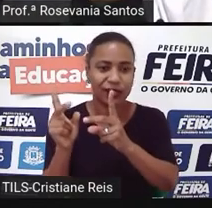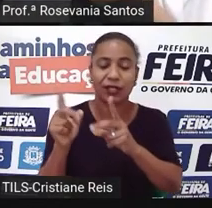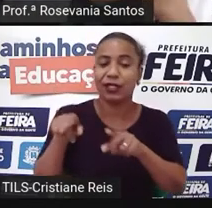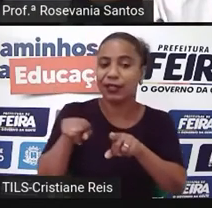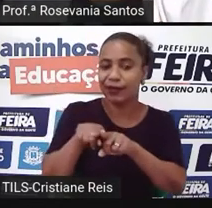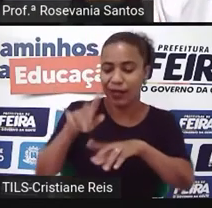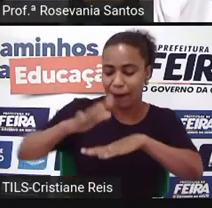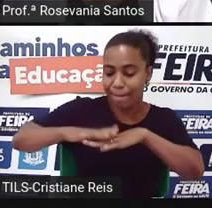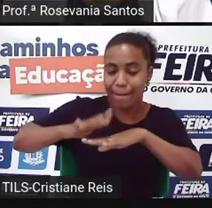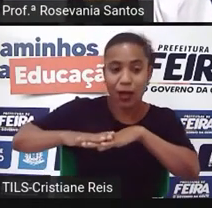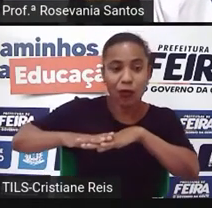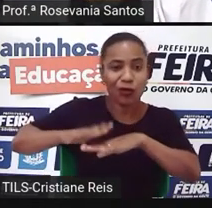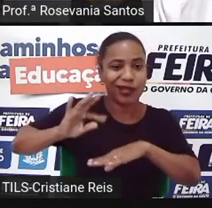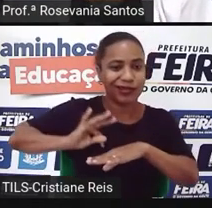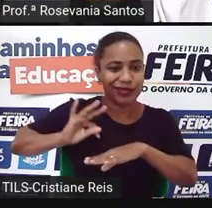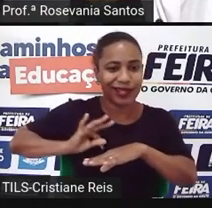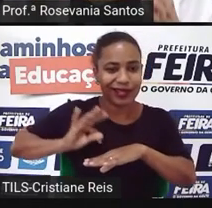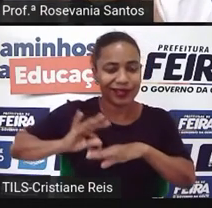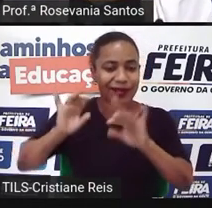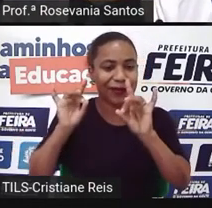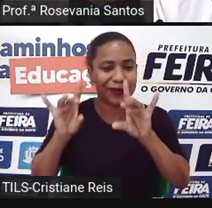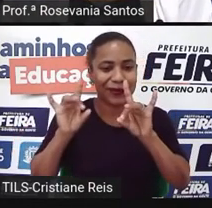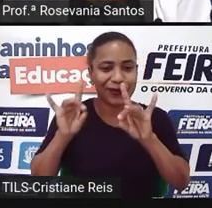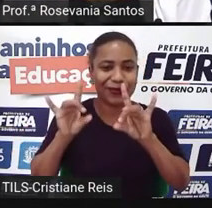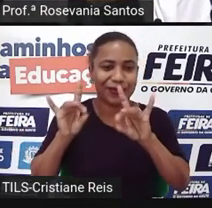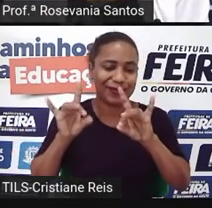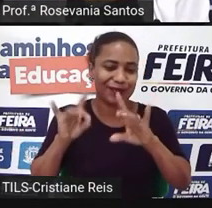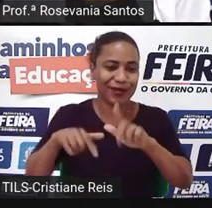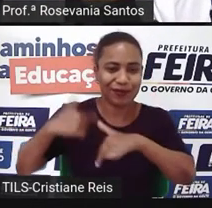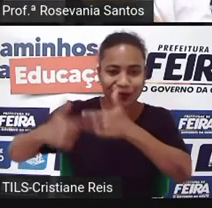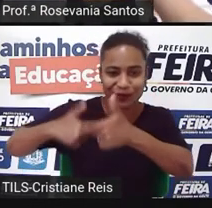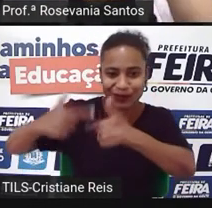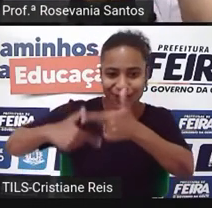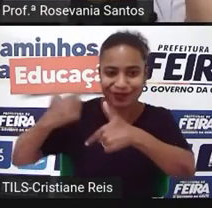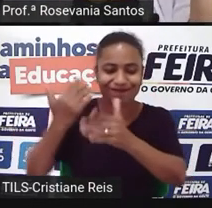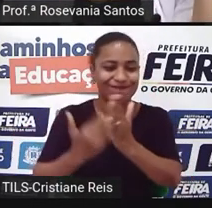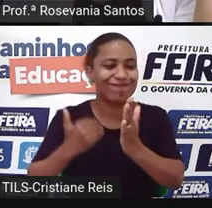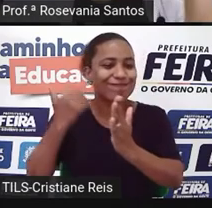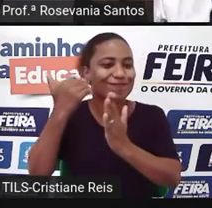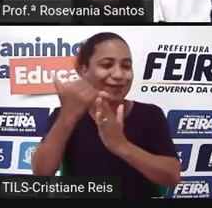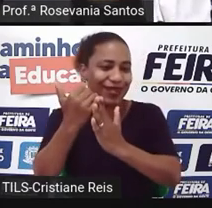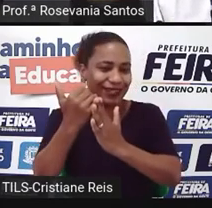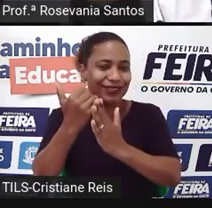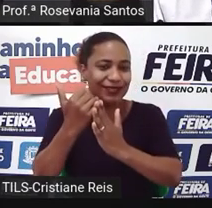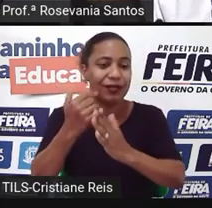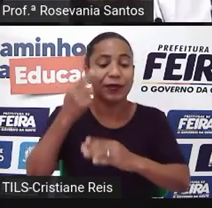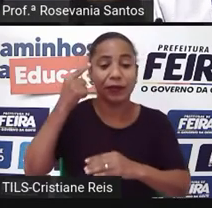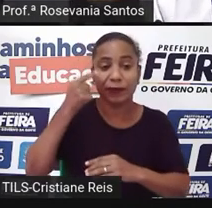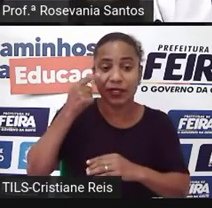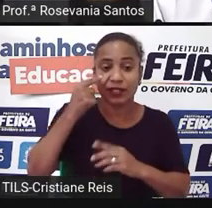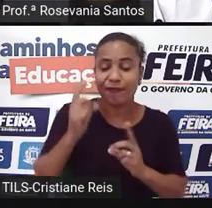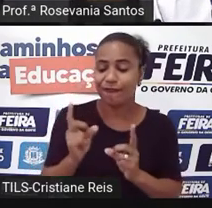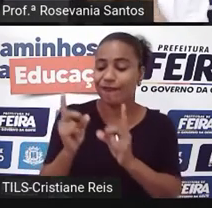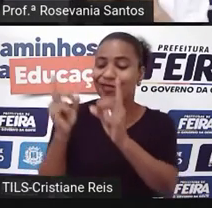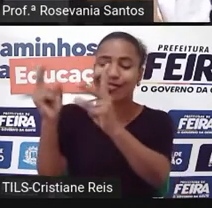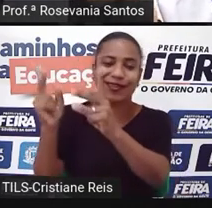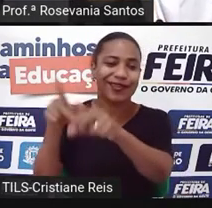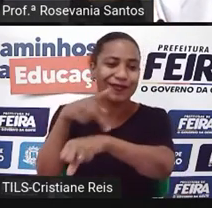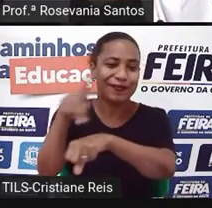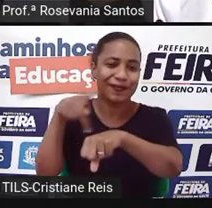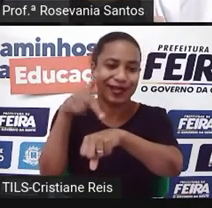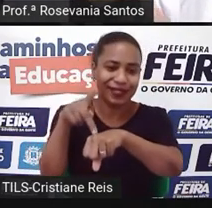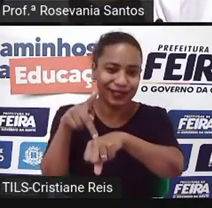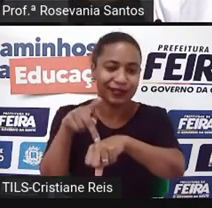específicos para que essa produção aumente, então eles têm, eles visam o mercado externo, então o mercado externo tem